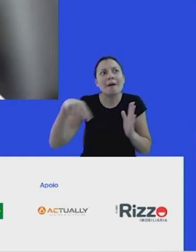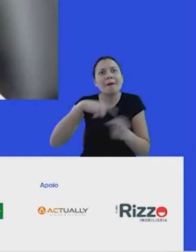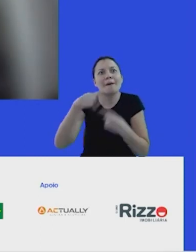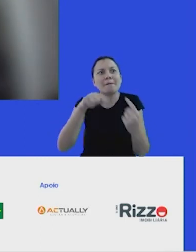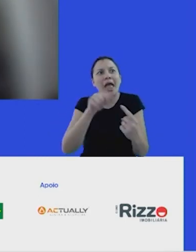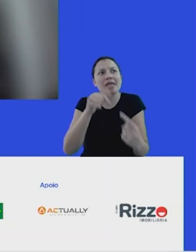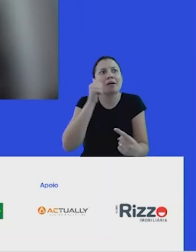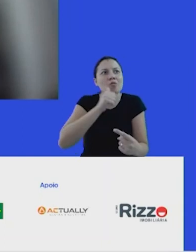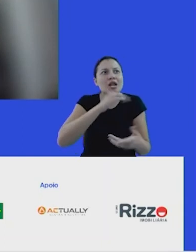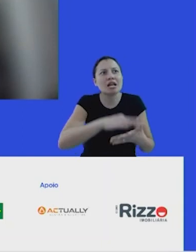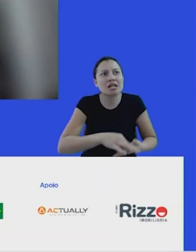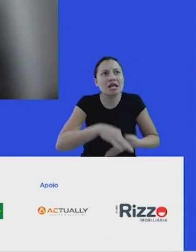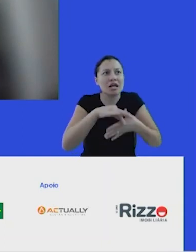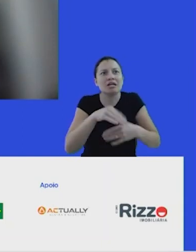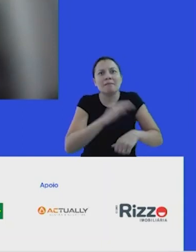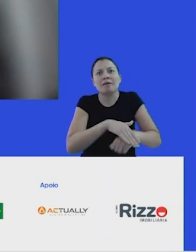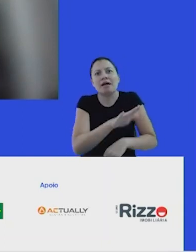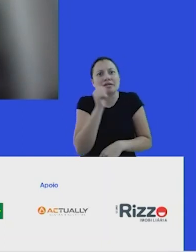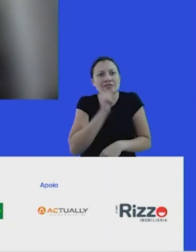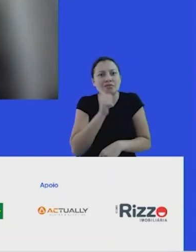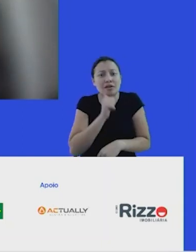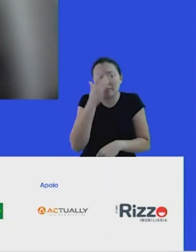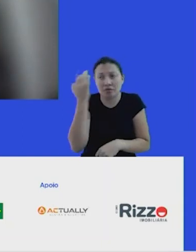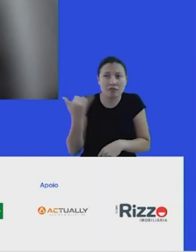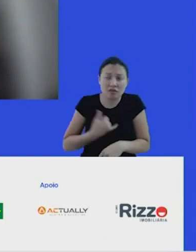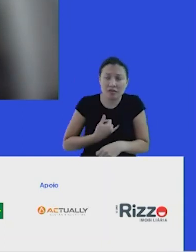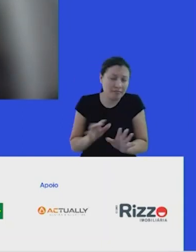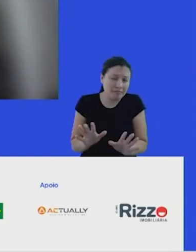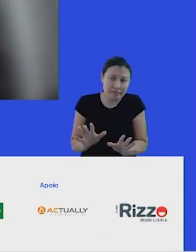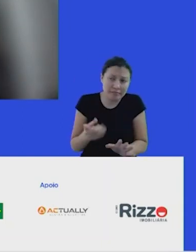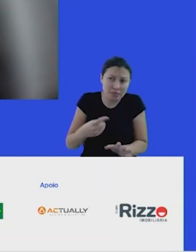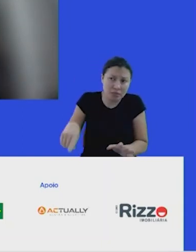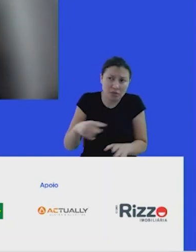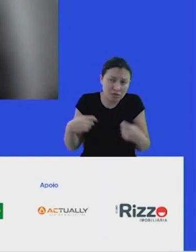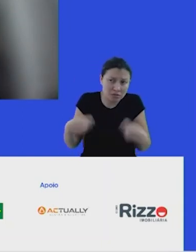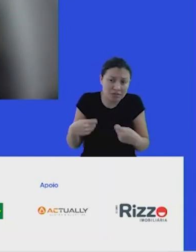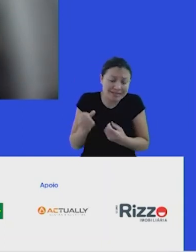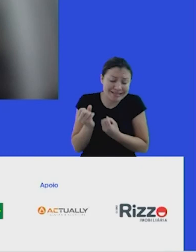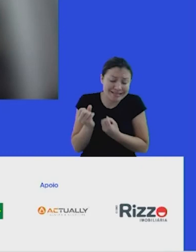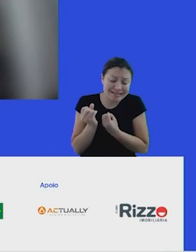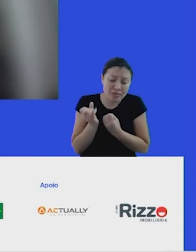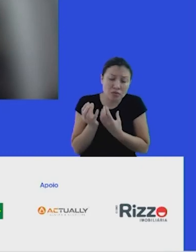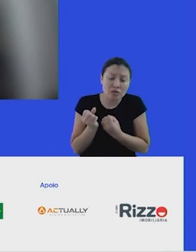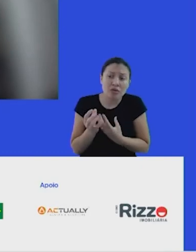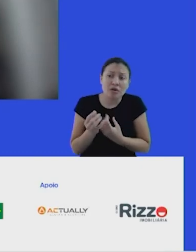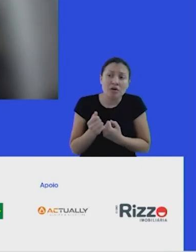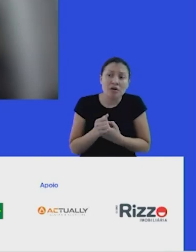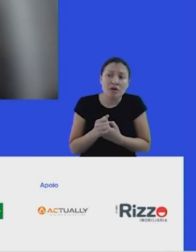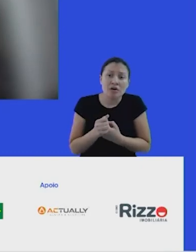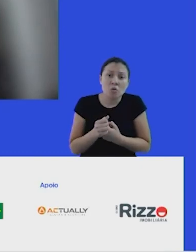liderança, aumentar a presença feminina. Aí, alguém falou, Bel, a gente tem que levar dados de quanto aumenta o